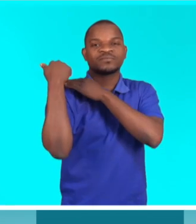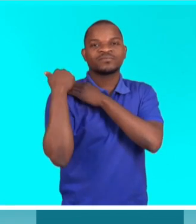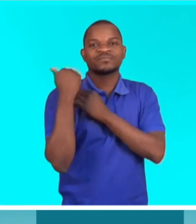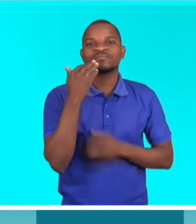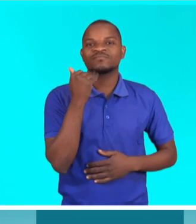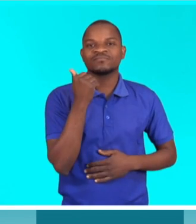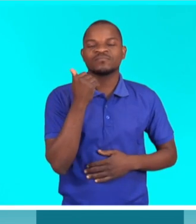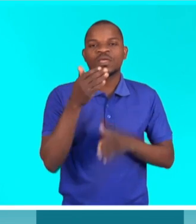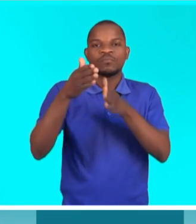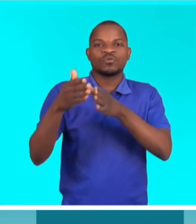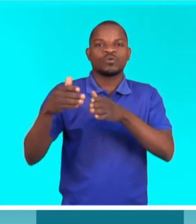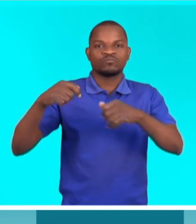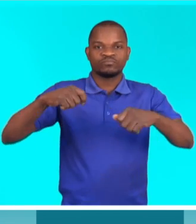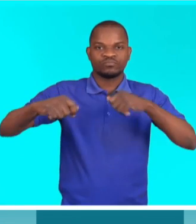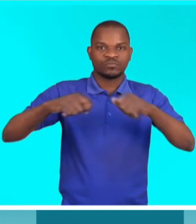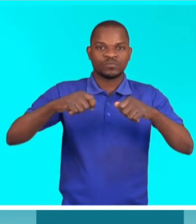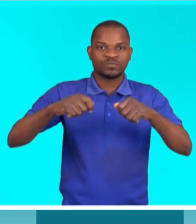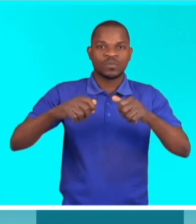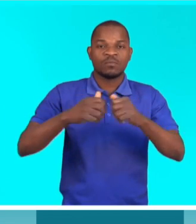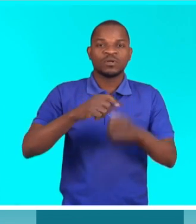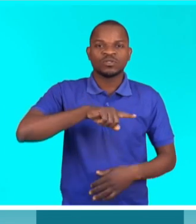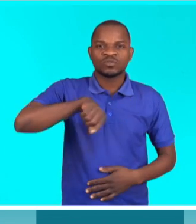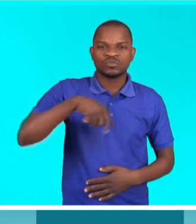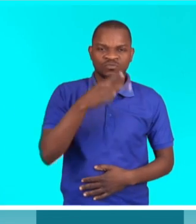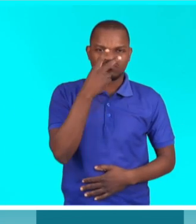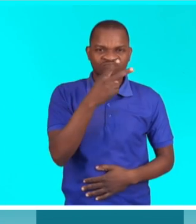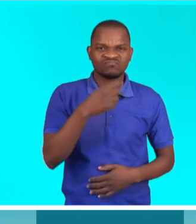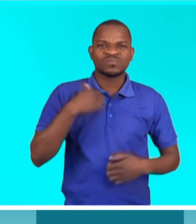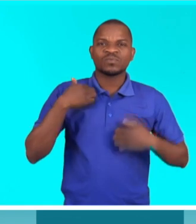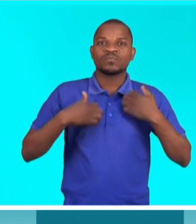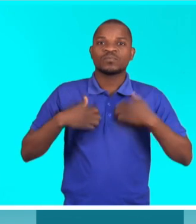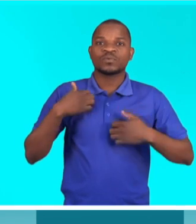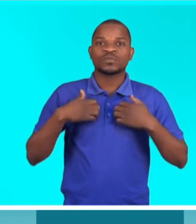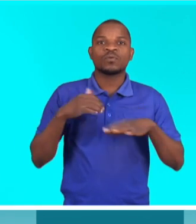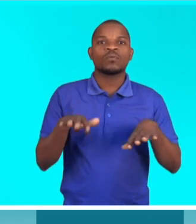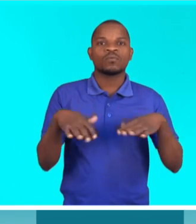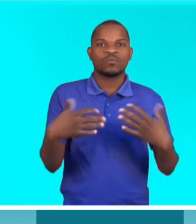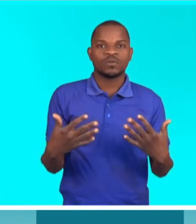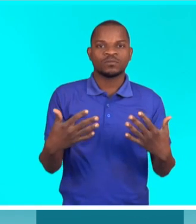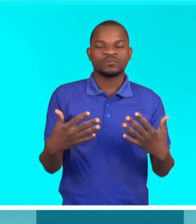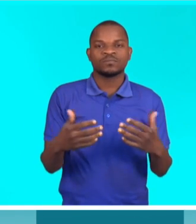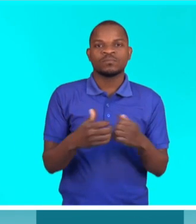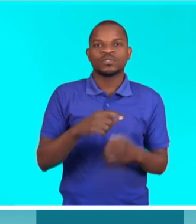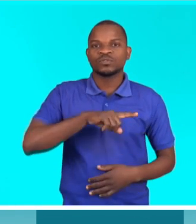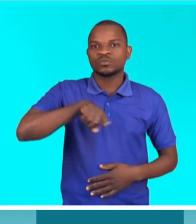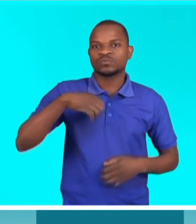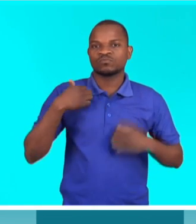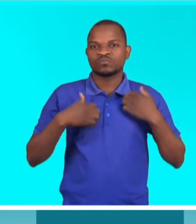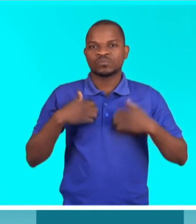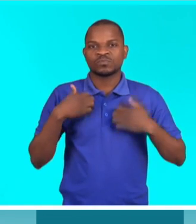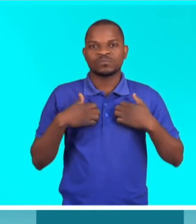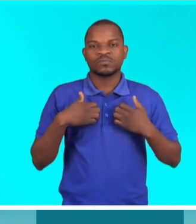pedido de acordo com as nossas necessidades. De onde é que vêm as nossas necessidades? As nossas necessidades vêm